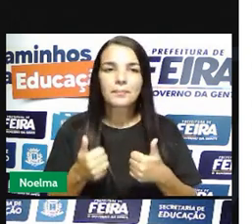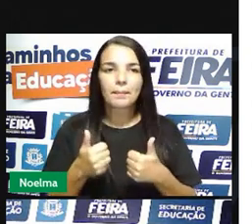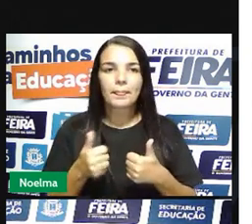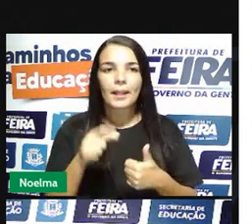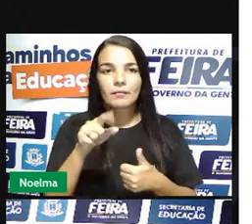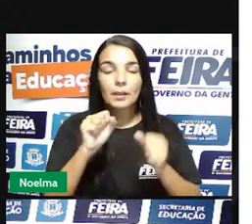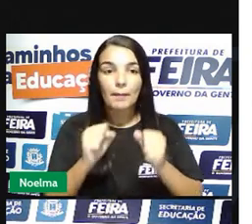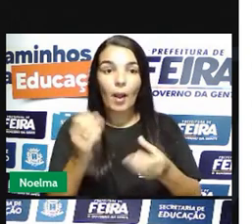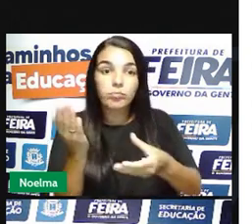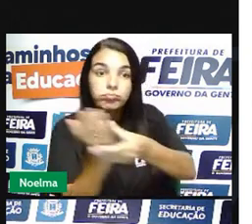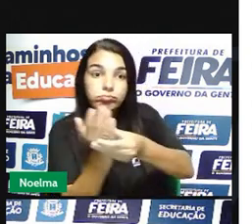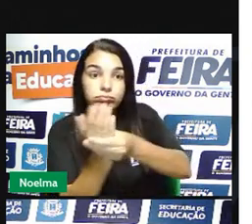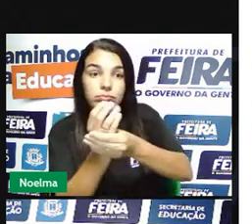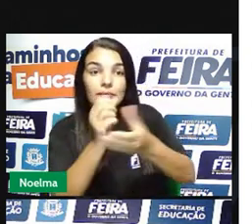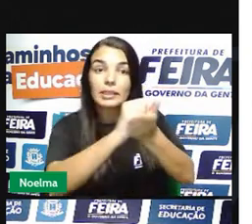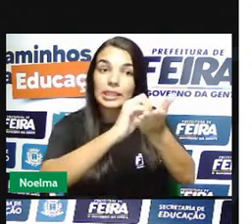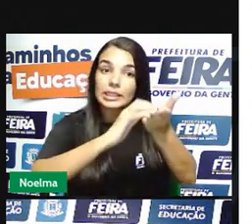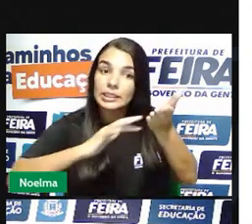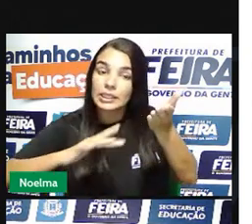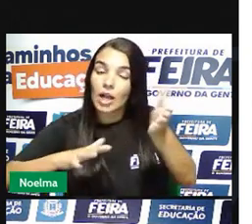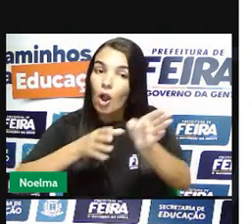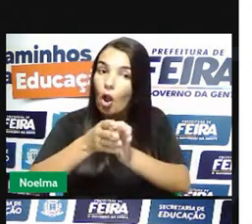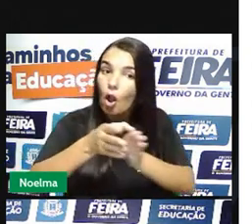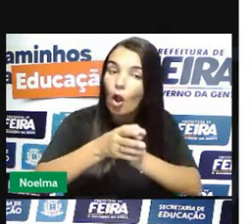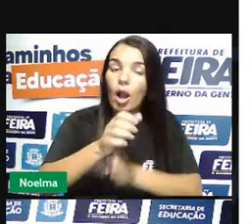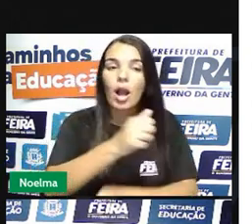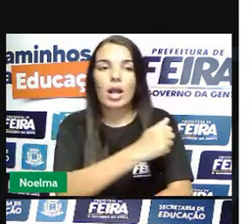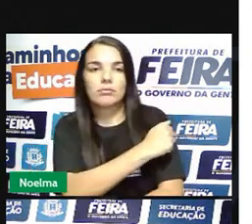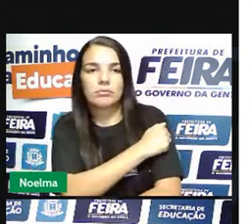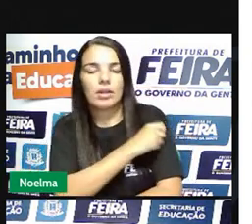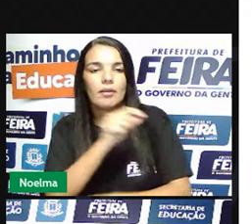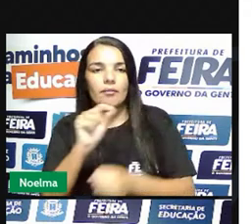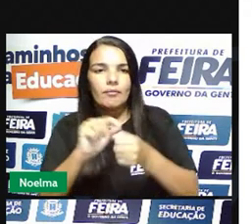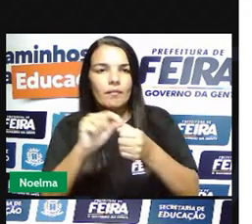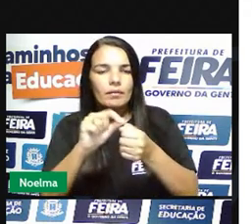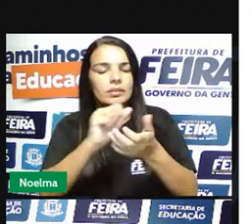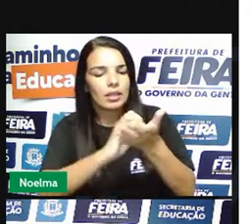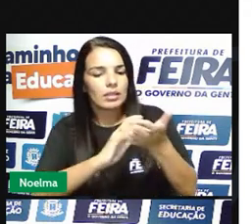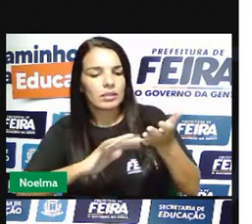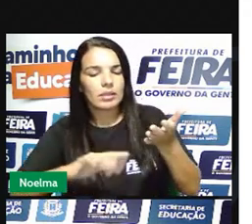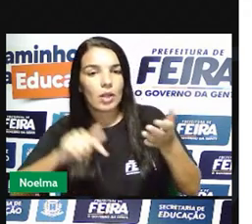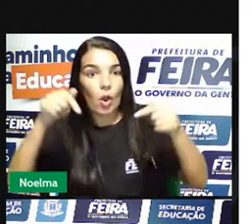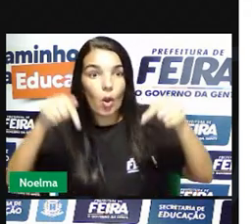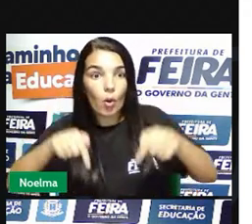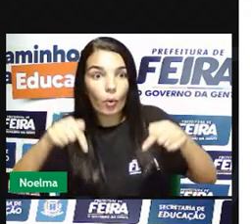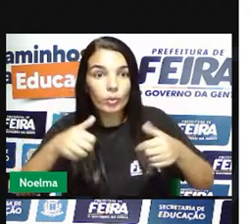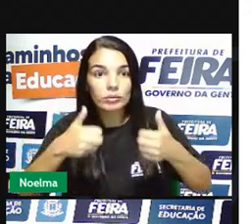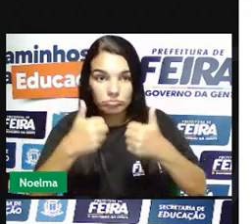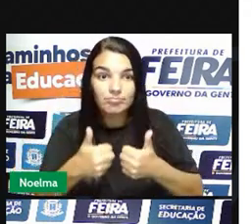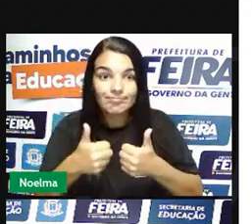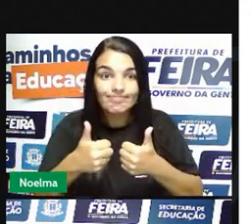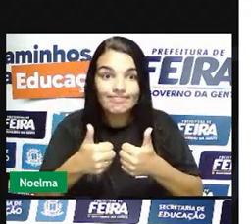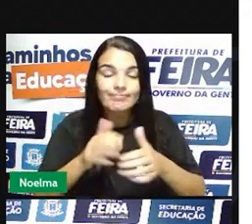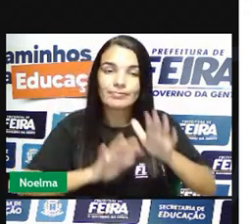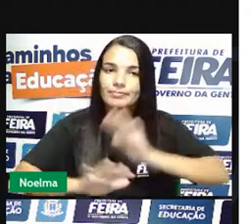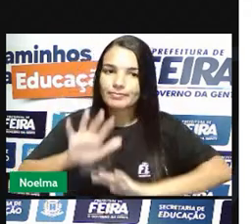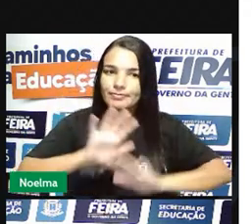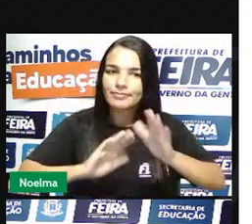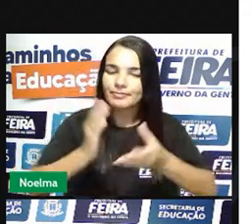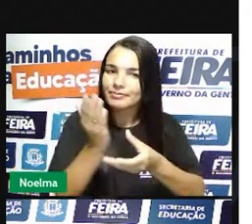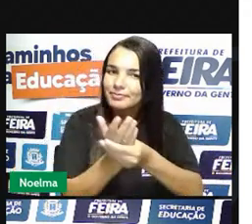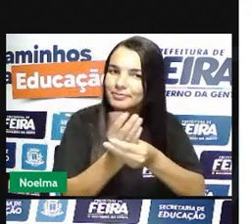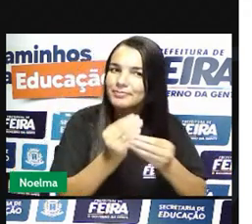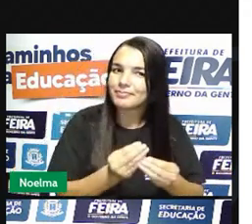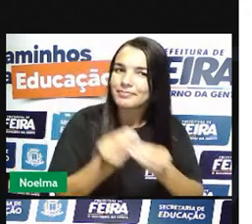peguem o bloco de atividades orientações dos alunos e façam a atividade do dia cuidem desse material que vocês deverão